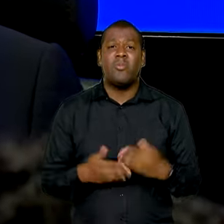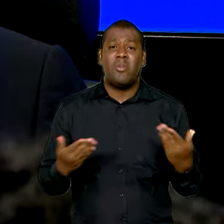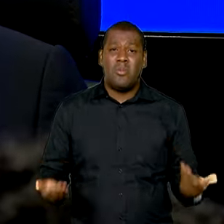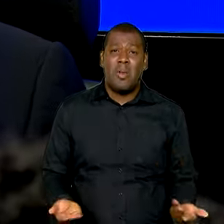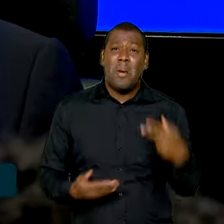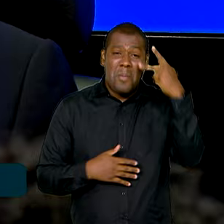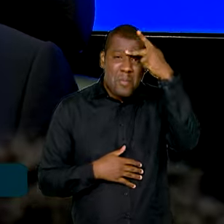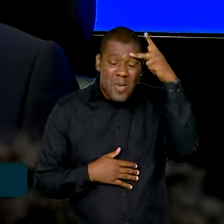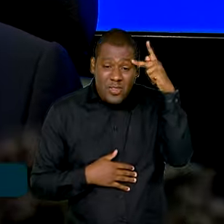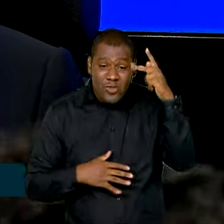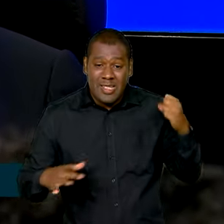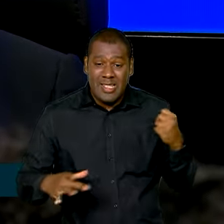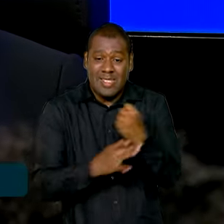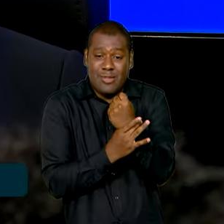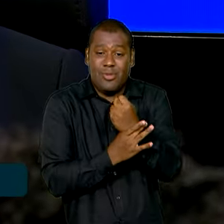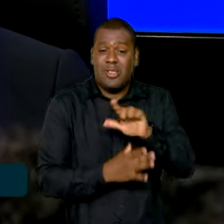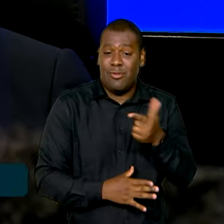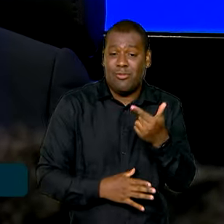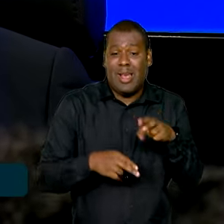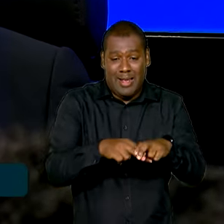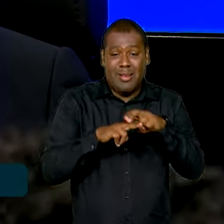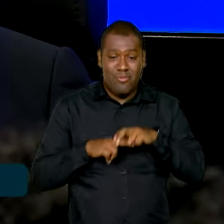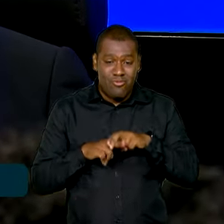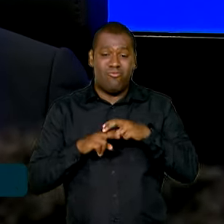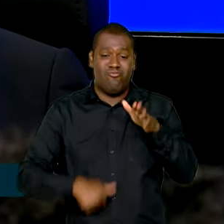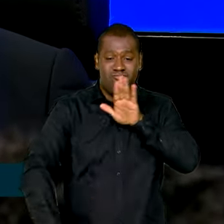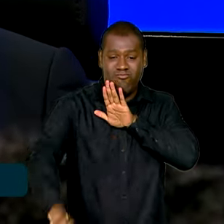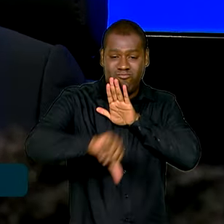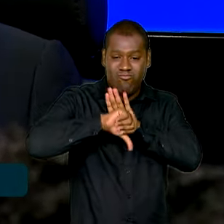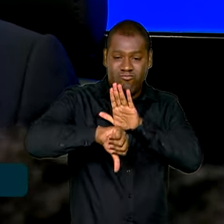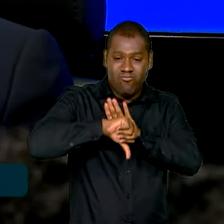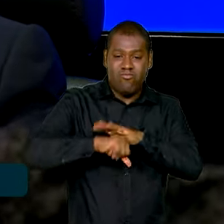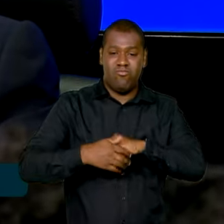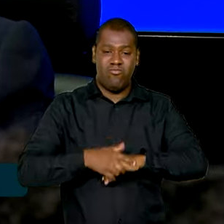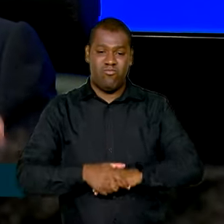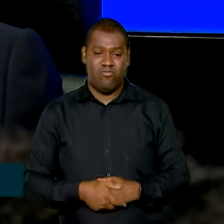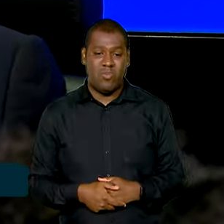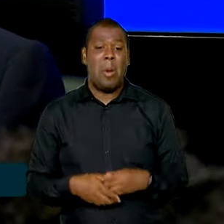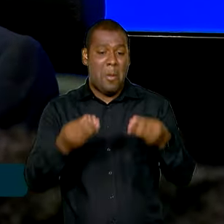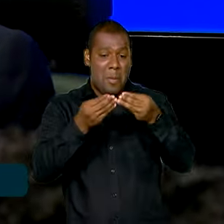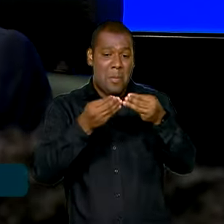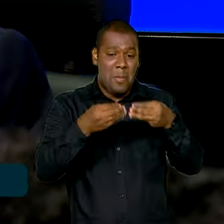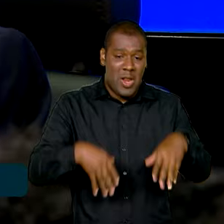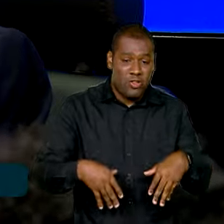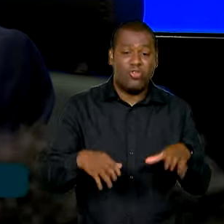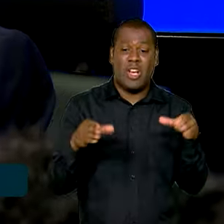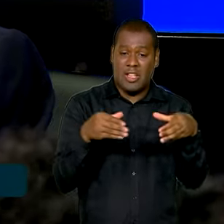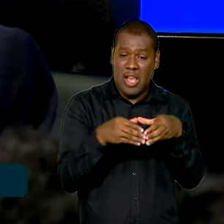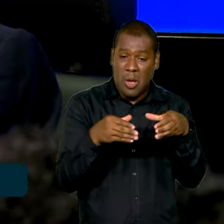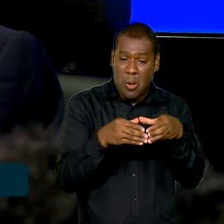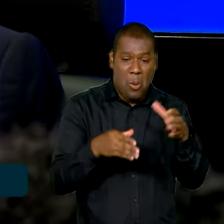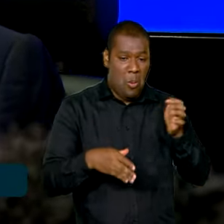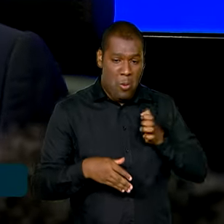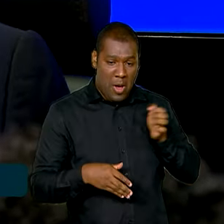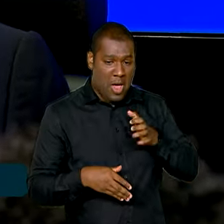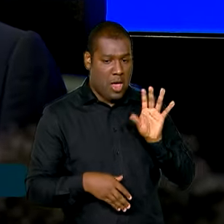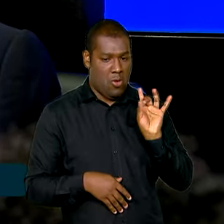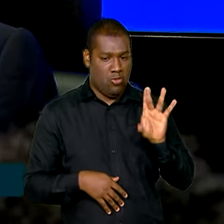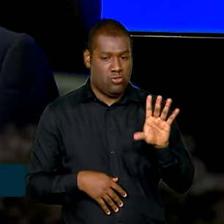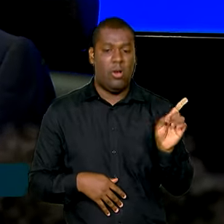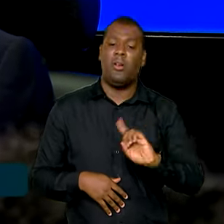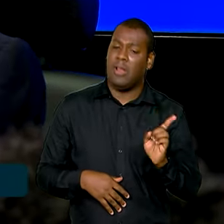criminalidade, o crime organizado, que afeta não apenas as classes mais abastadas,